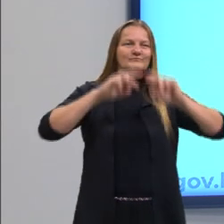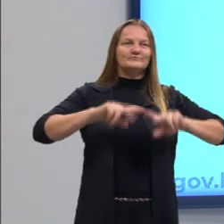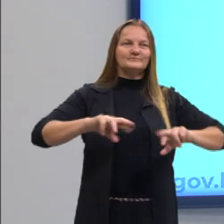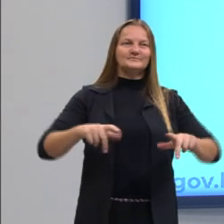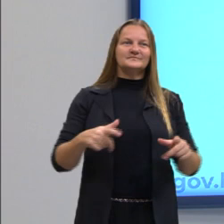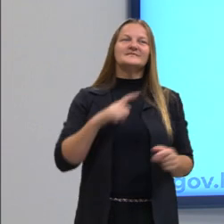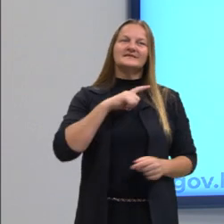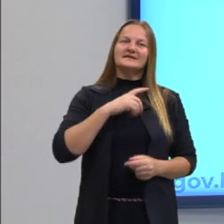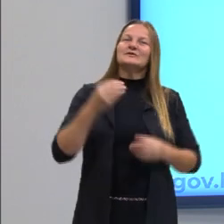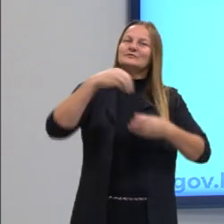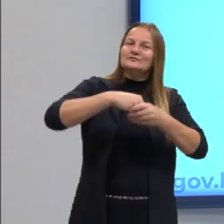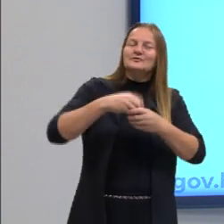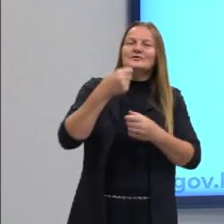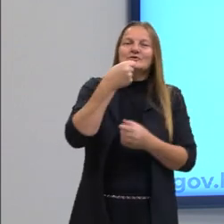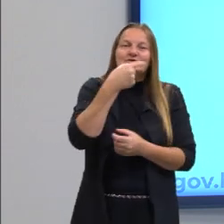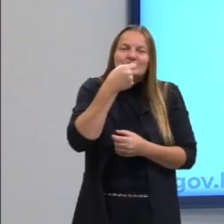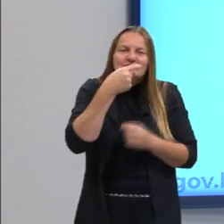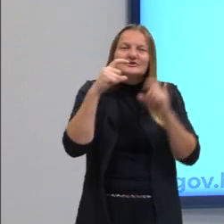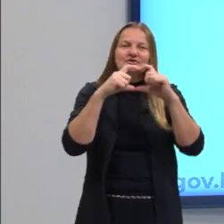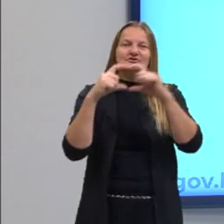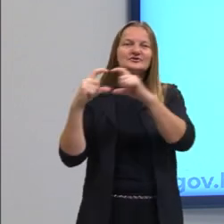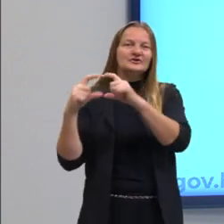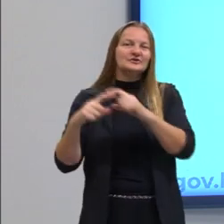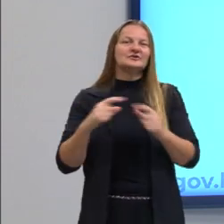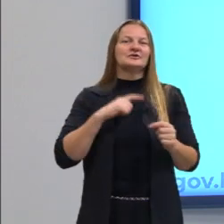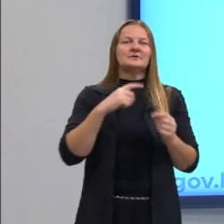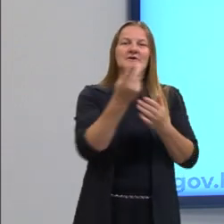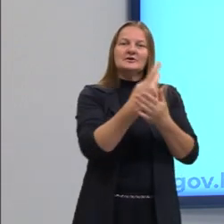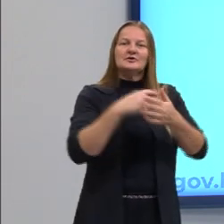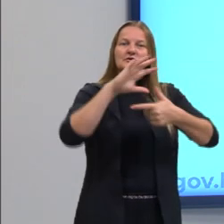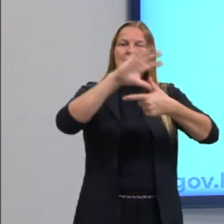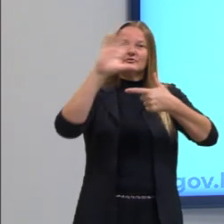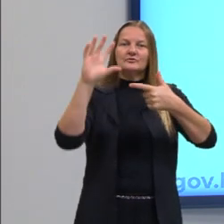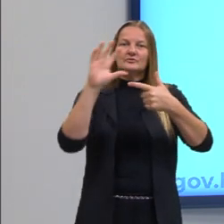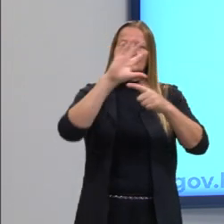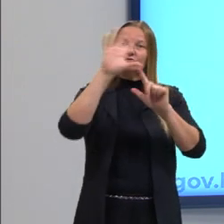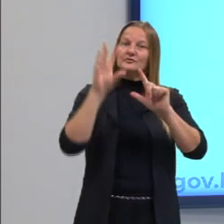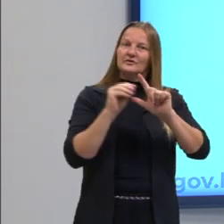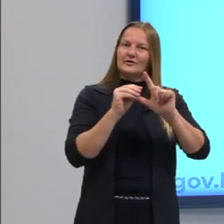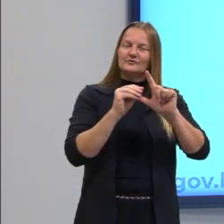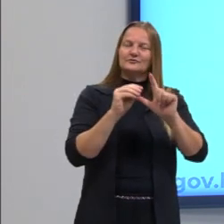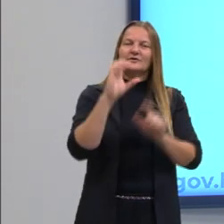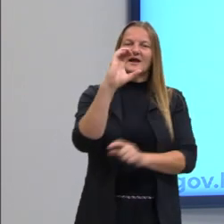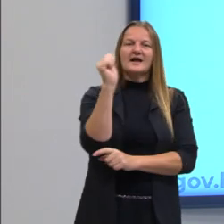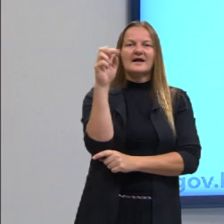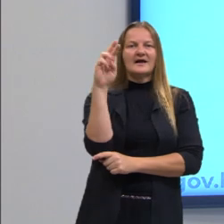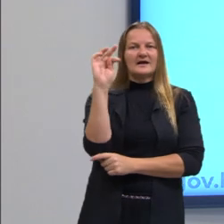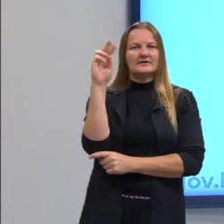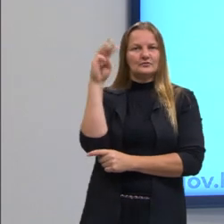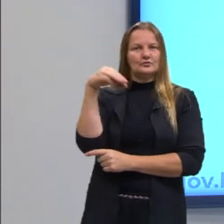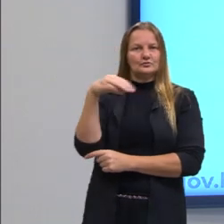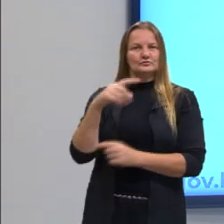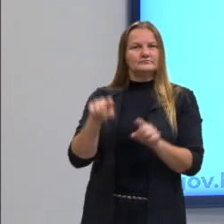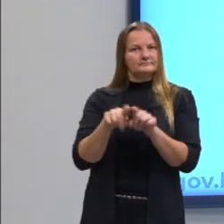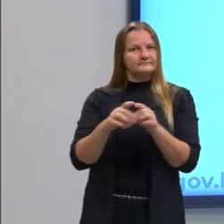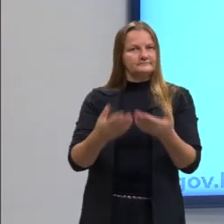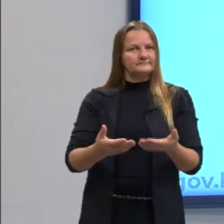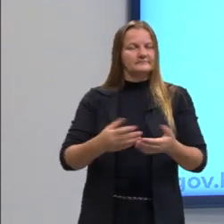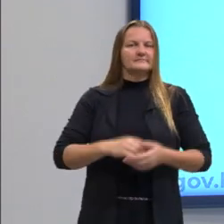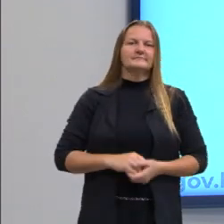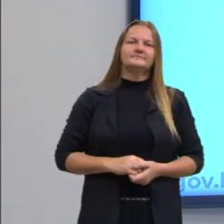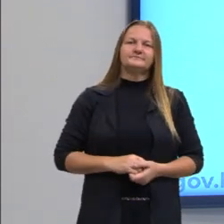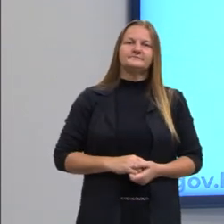existir dentro da charge, da tira, quadrinho e cartoon, os gêneros que estaremos trabalhando hoje. Certo?